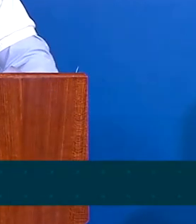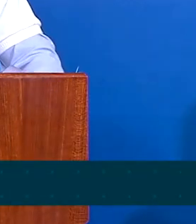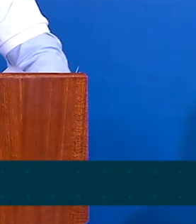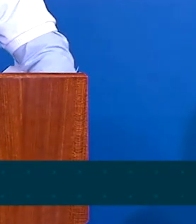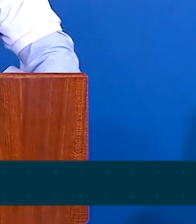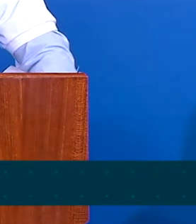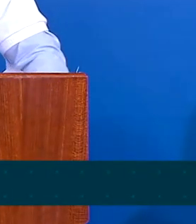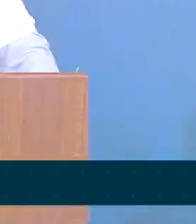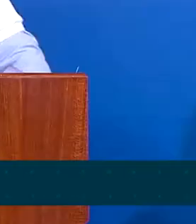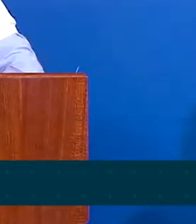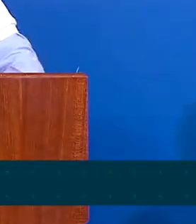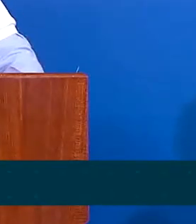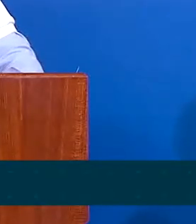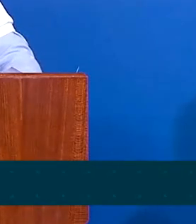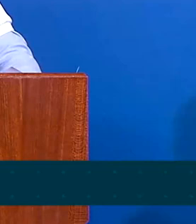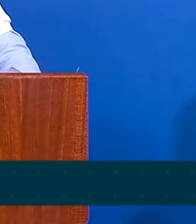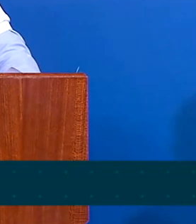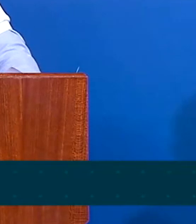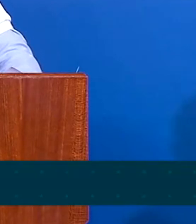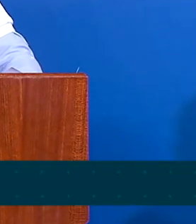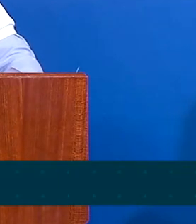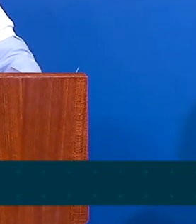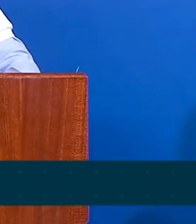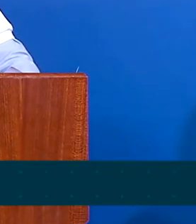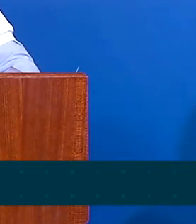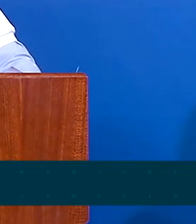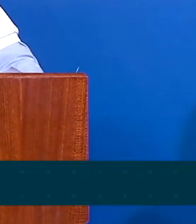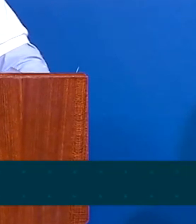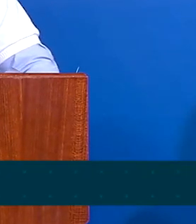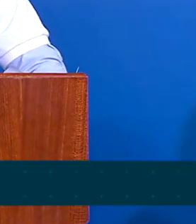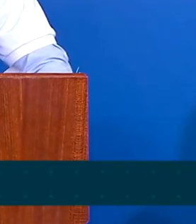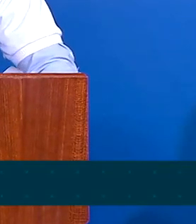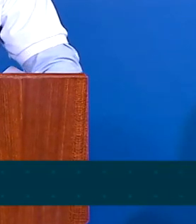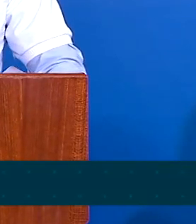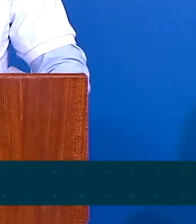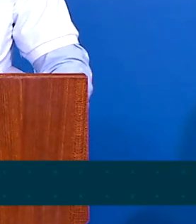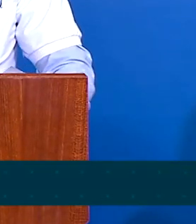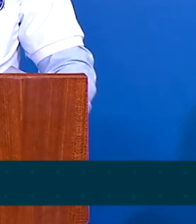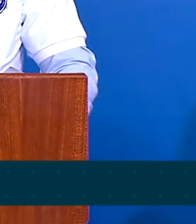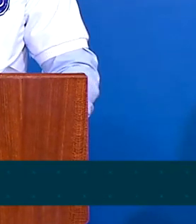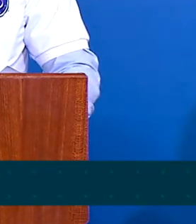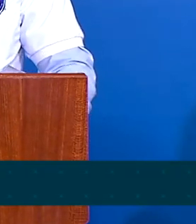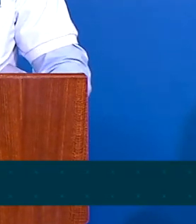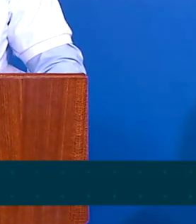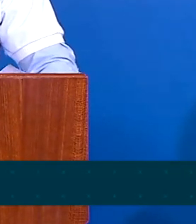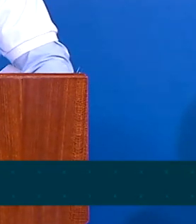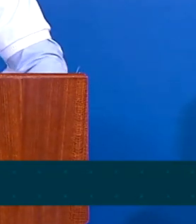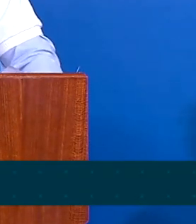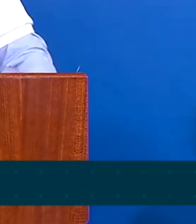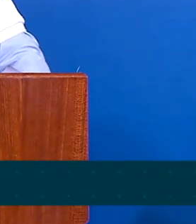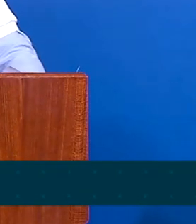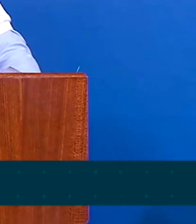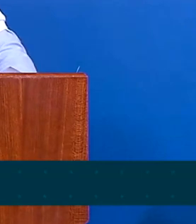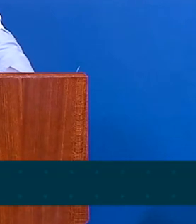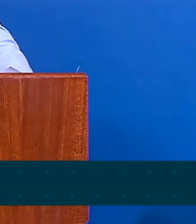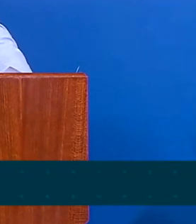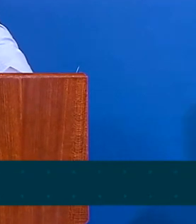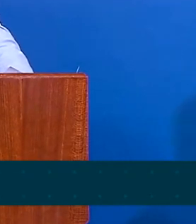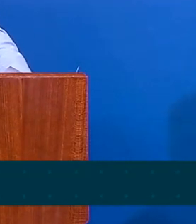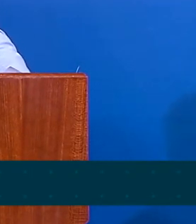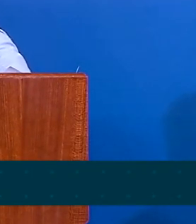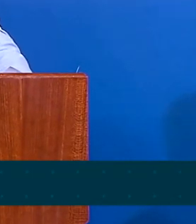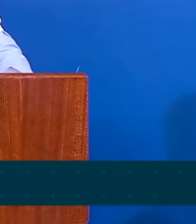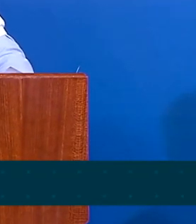Um governo que não seifou um só emprego. Muito pelo contrário. Manteve